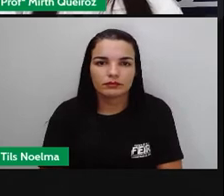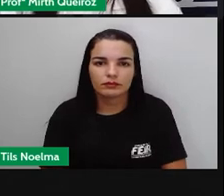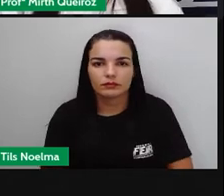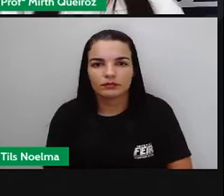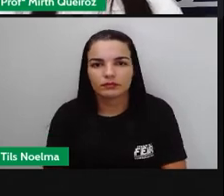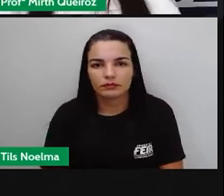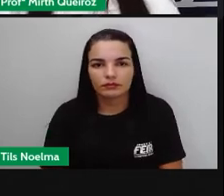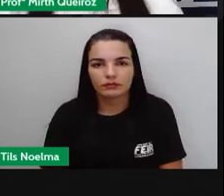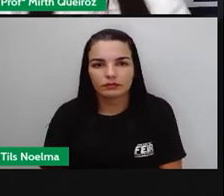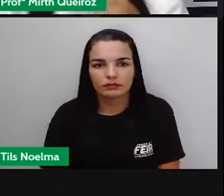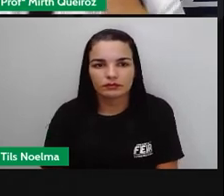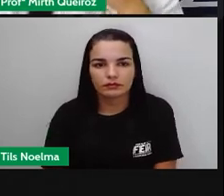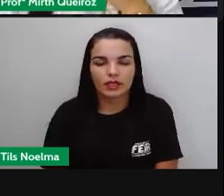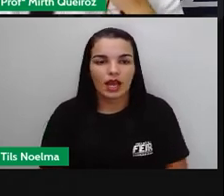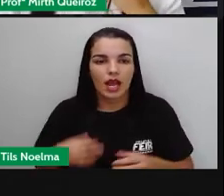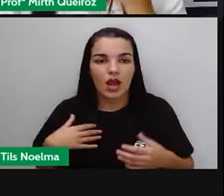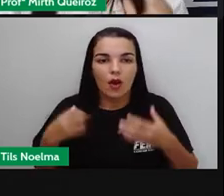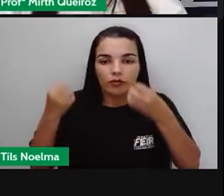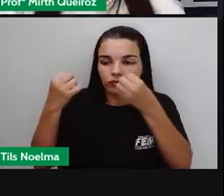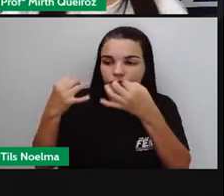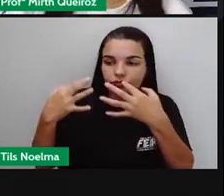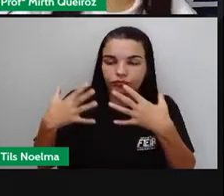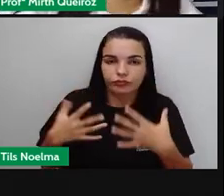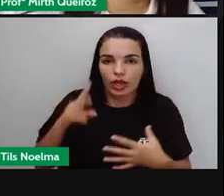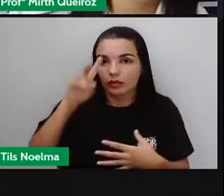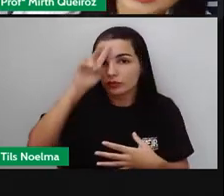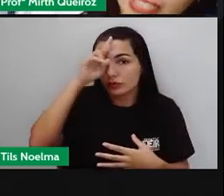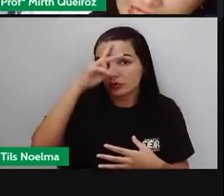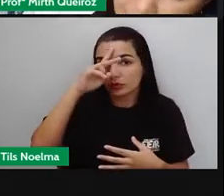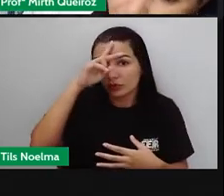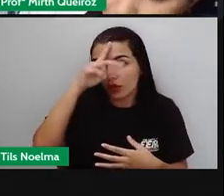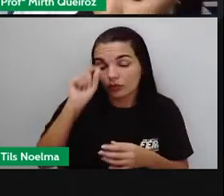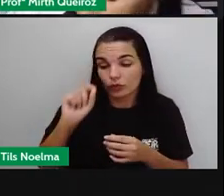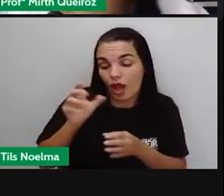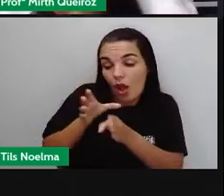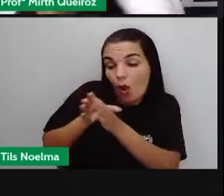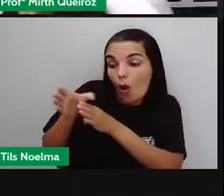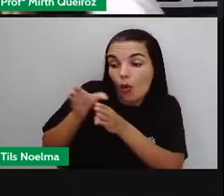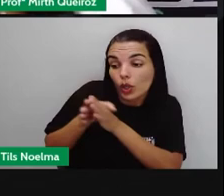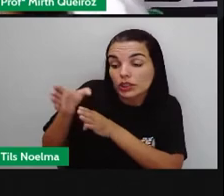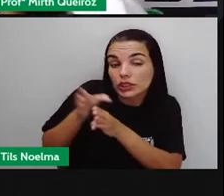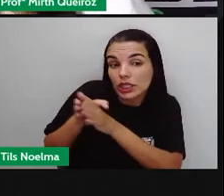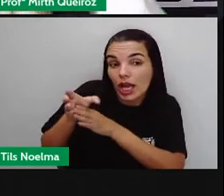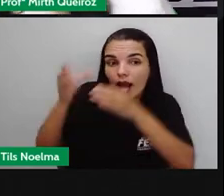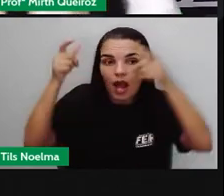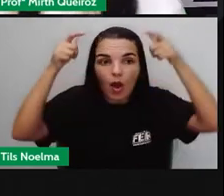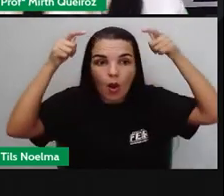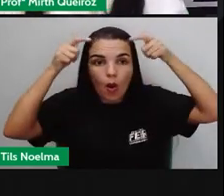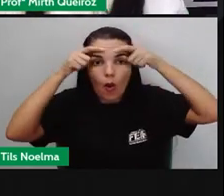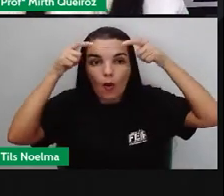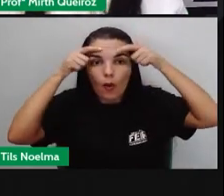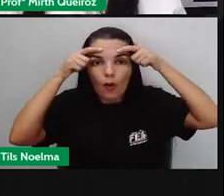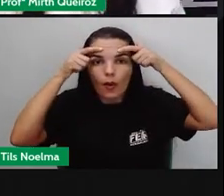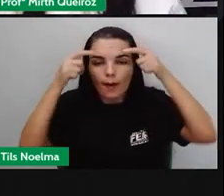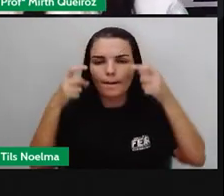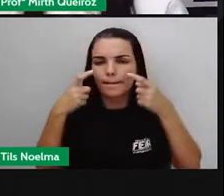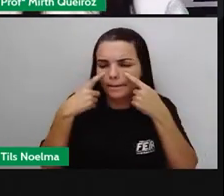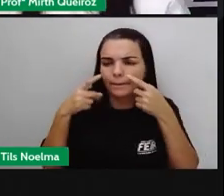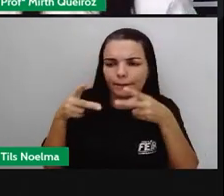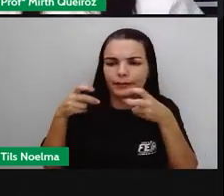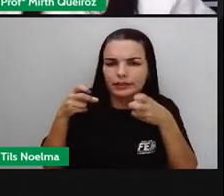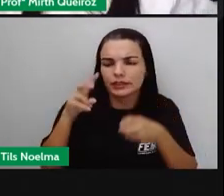Vou contar uma história para vocês sobre o conselheiro do rei. Prestem atenção nessa história.